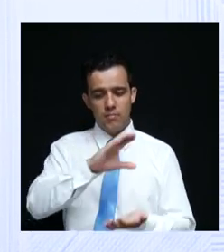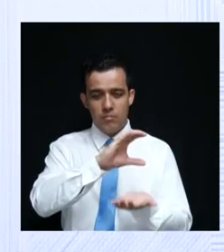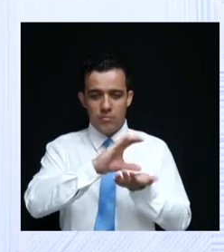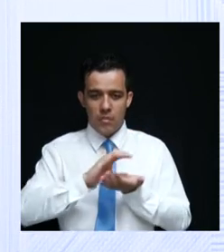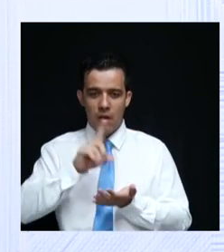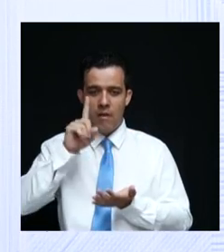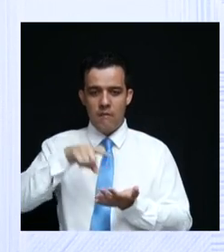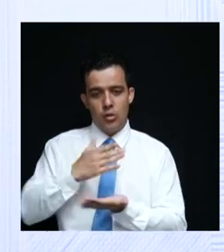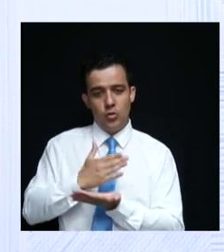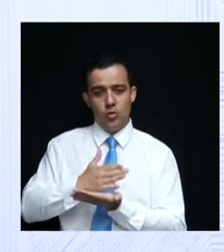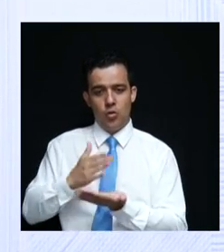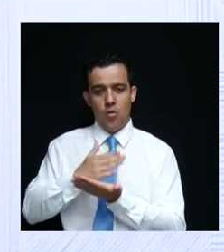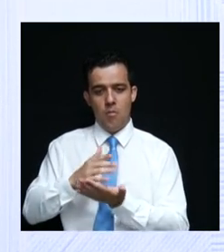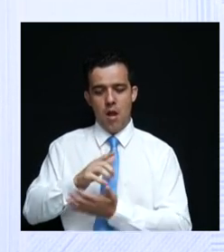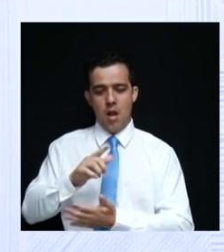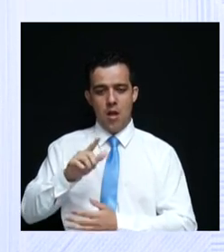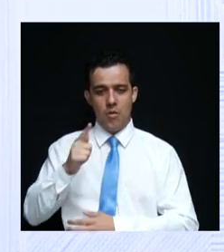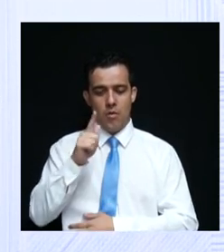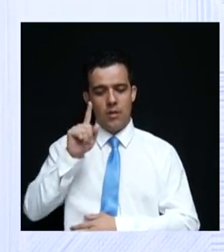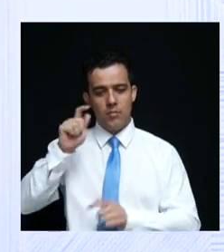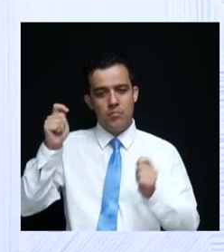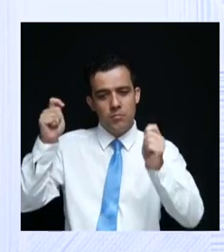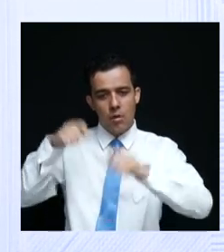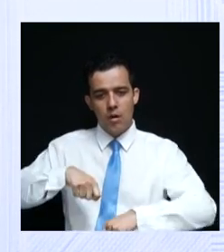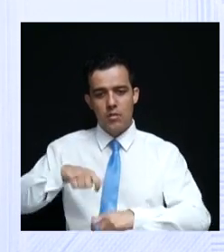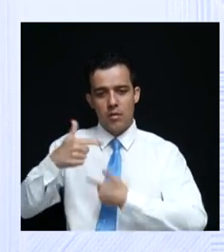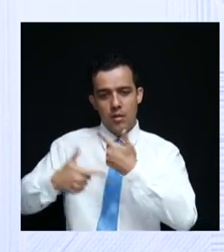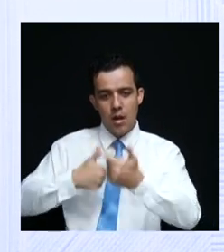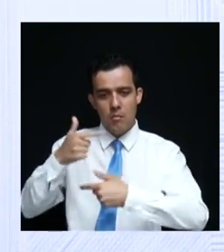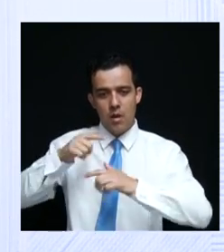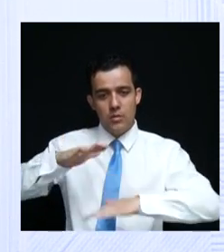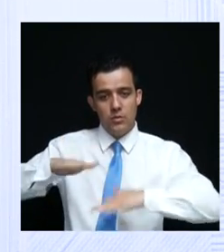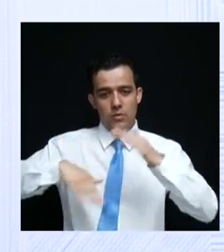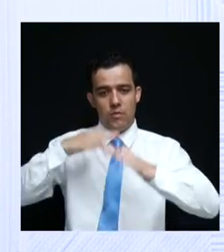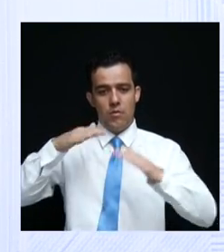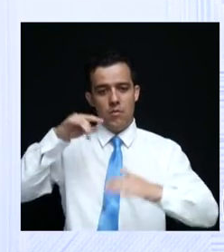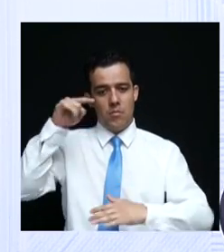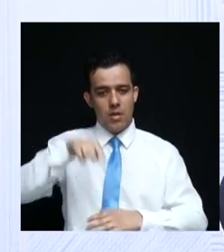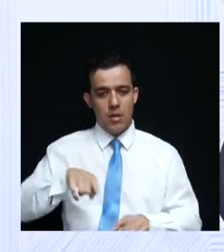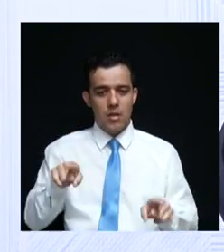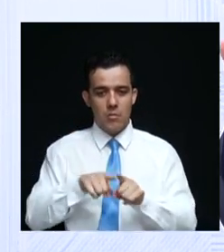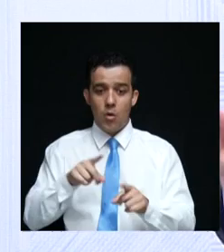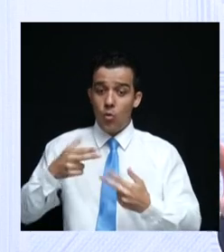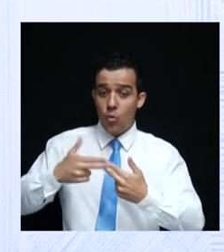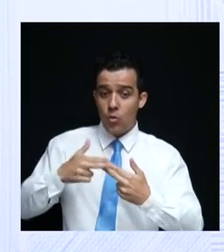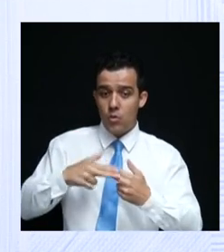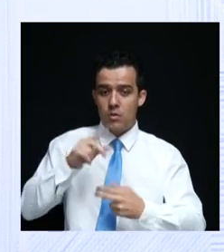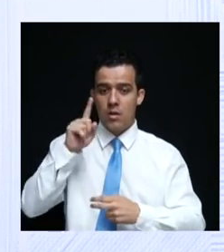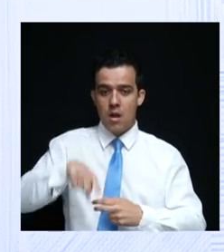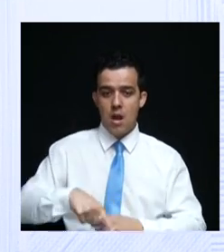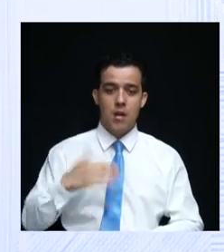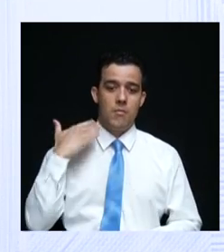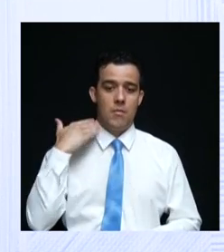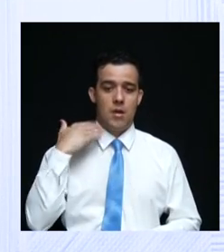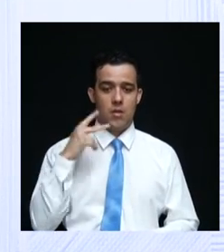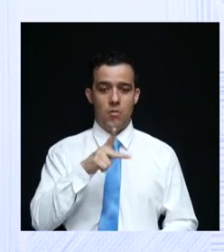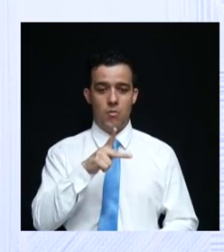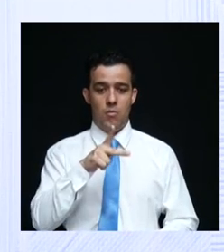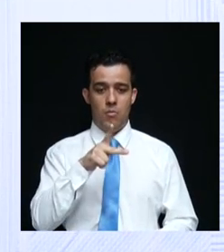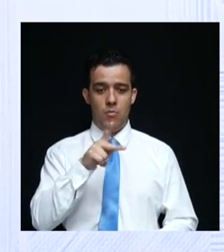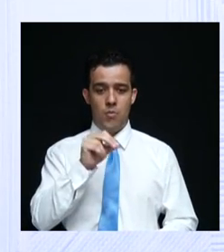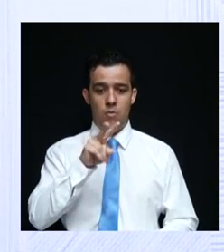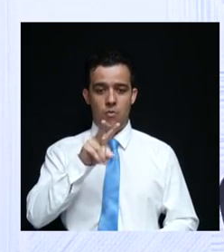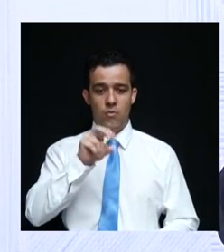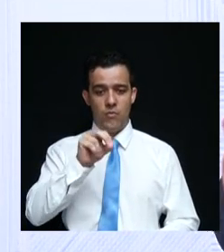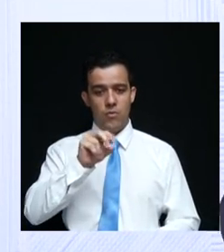orçamento do estado de Goiás, que poderemos trabalhar o desenvolvimento, utilizando, por exemplo, o Banco do Povo, para financiar o